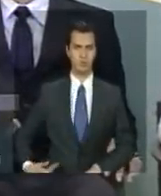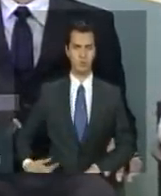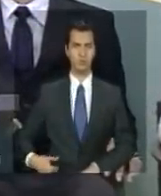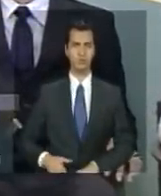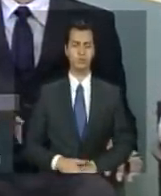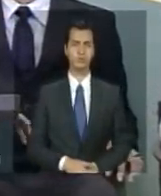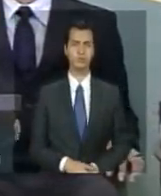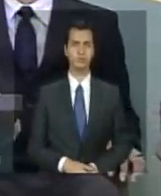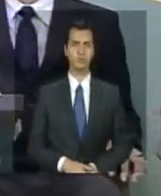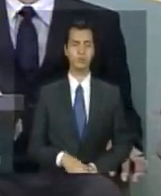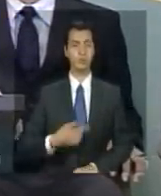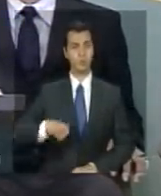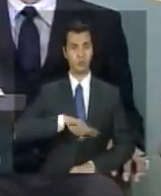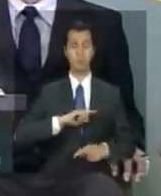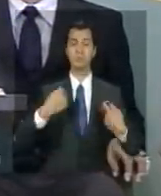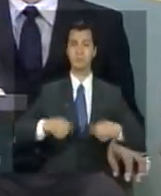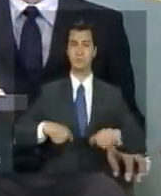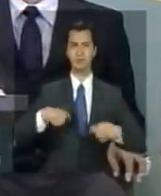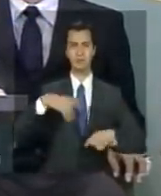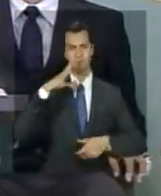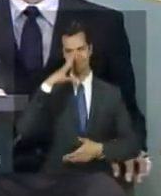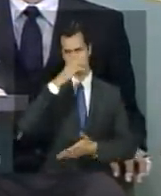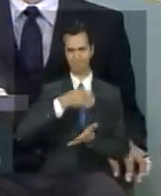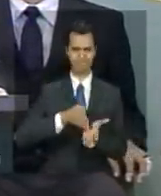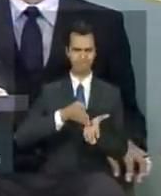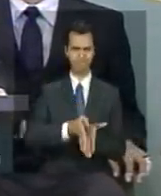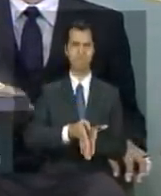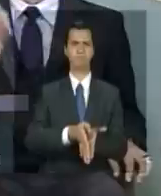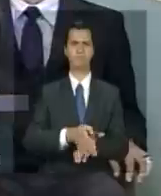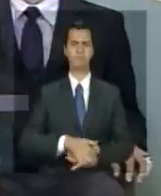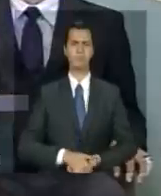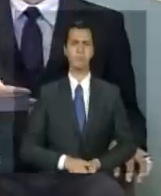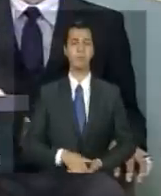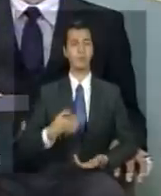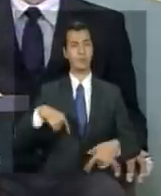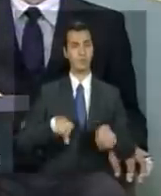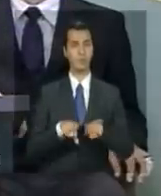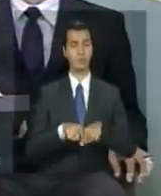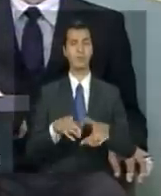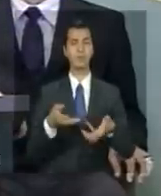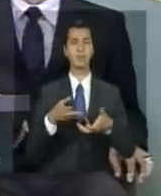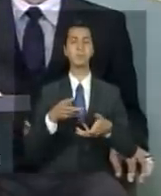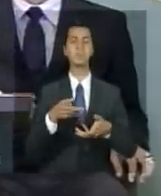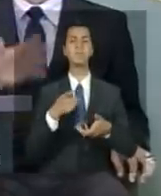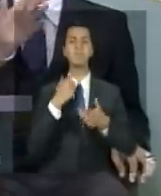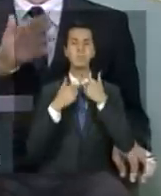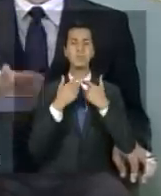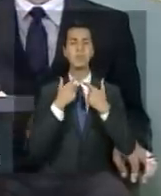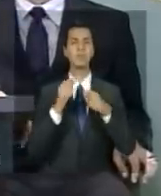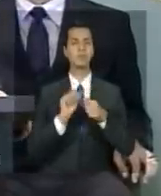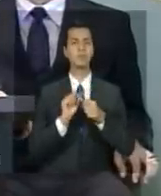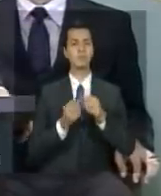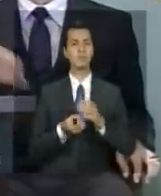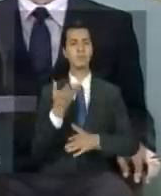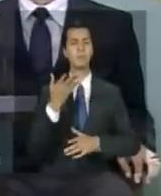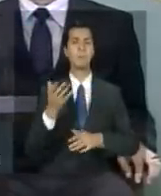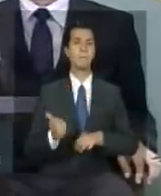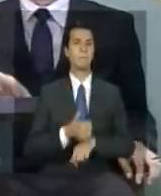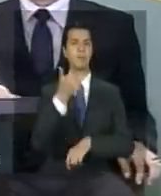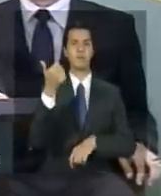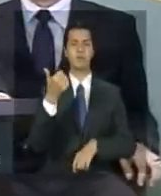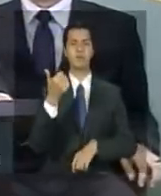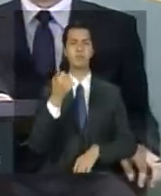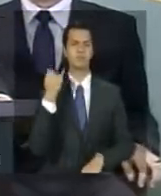que a gente não desista e que a gente procure o melhor possível acho que em tudo que se faz